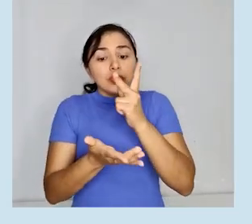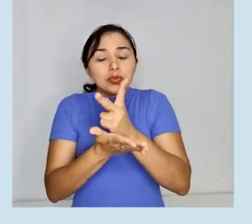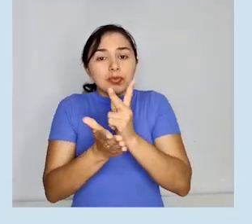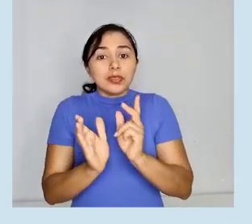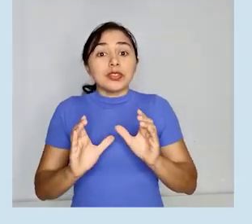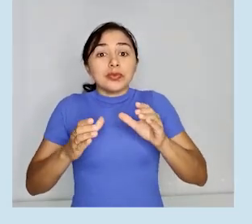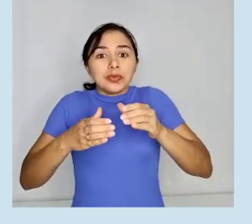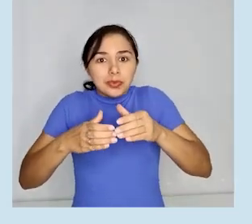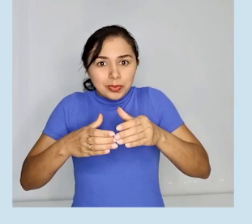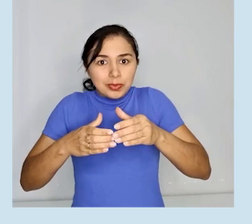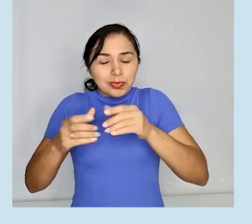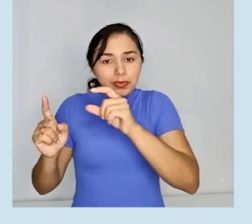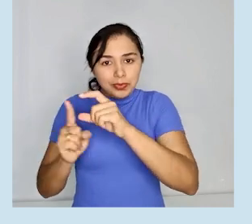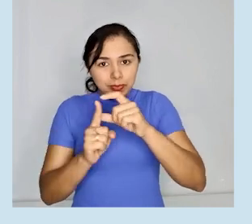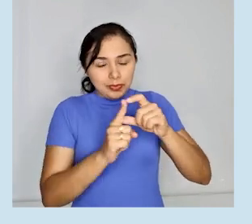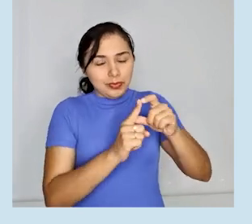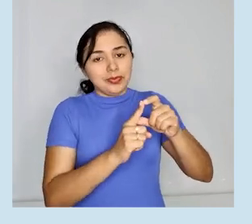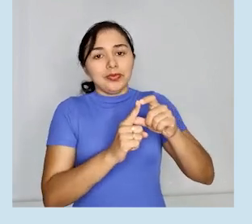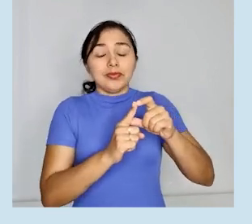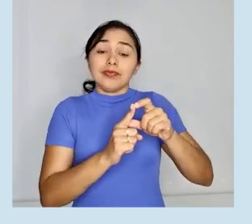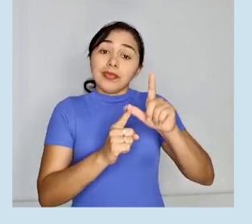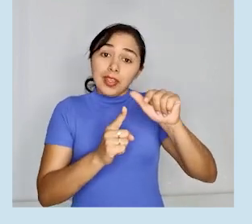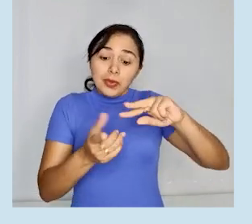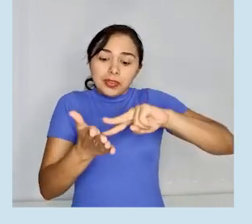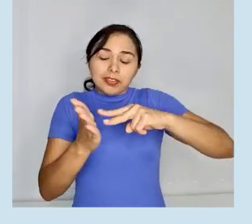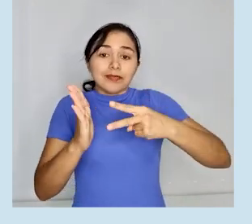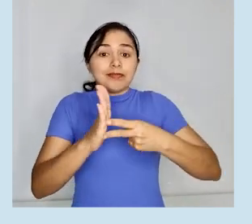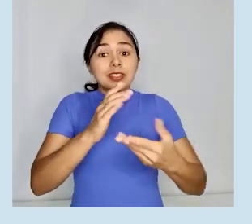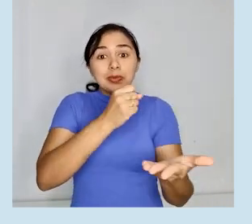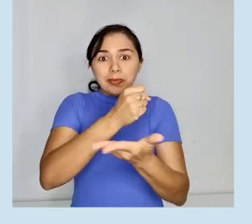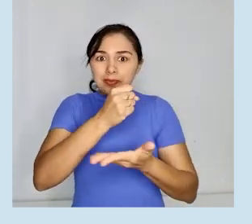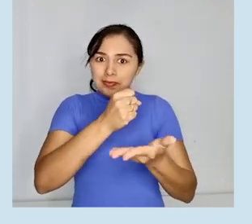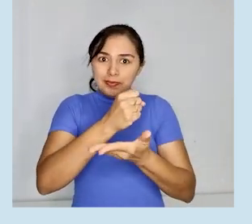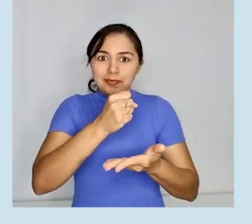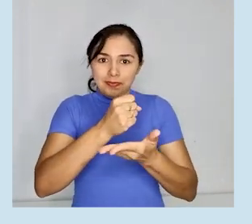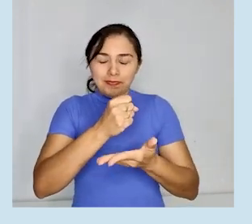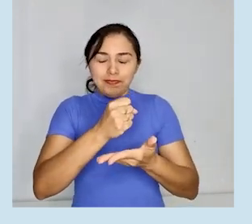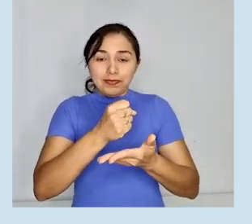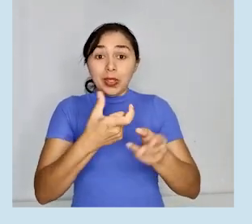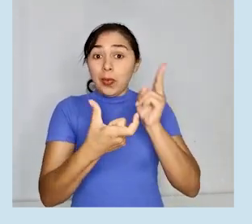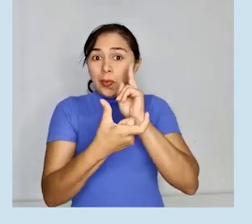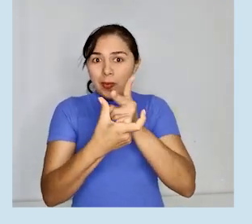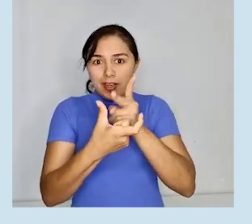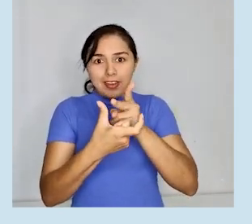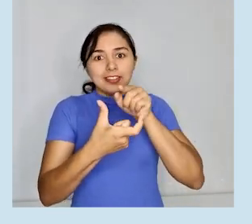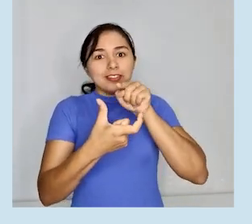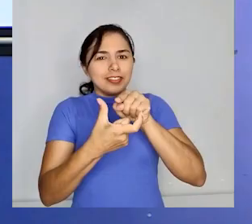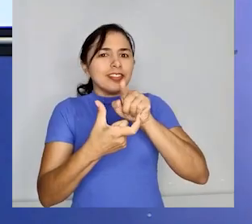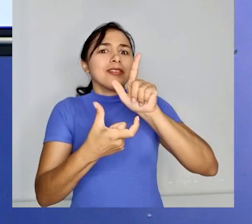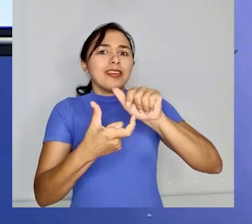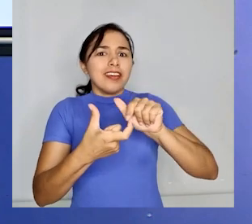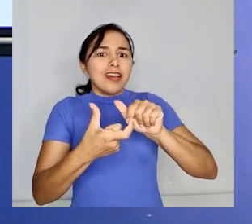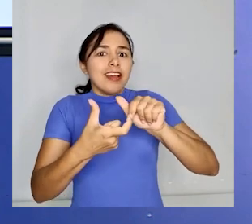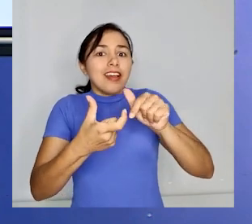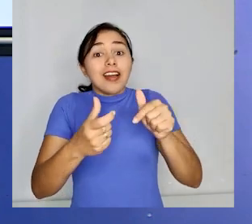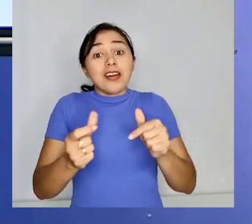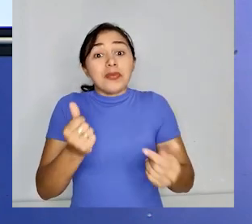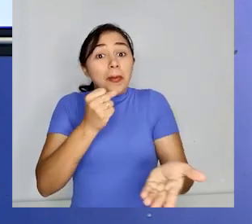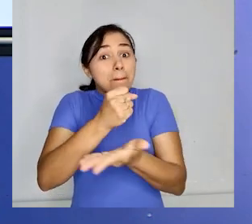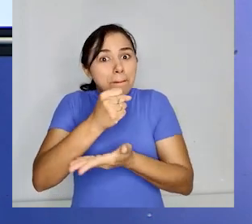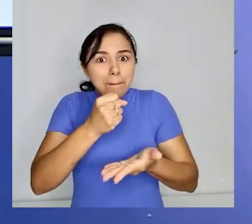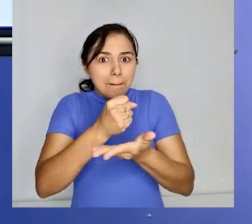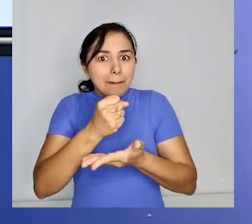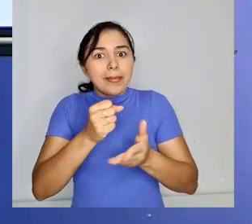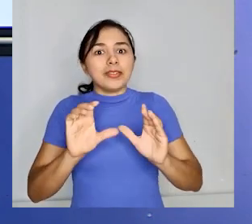responsável pelo significado básico da palavra. É como se o radical fosse o alicerce, a base das palavras que pertencem à